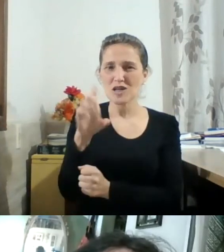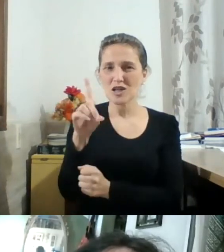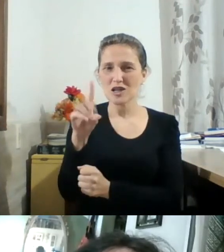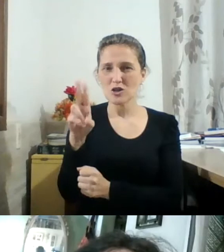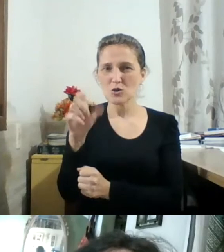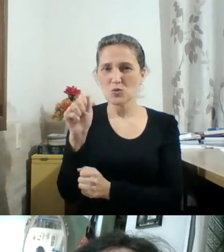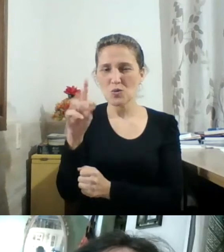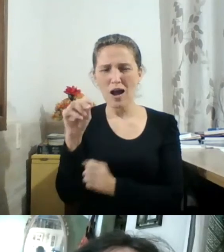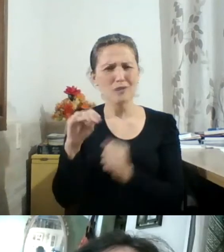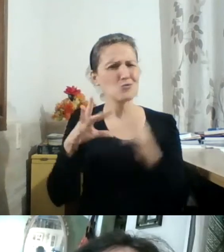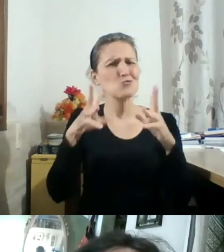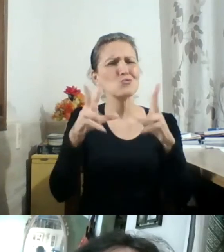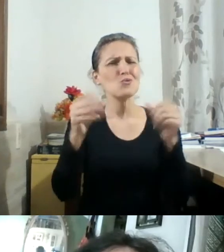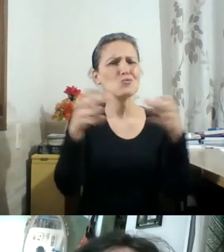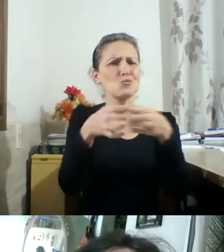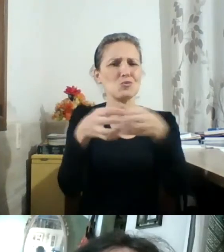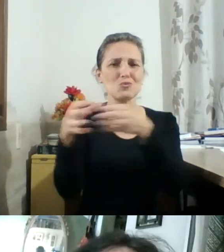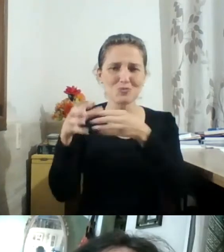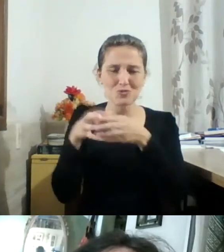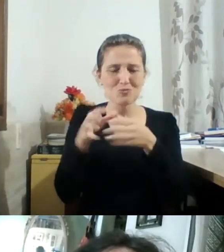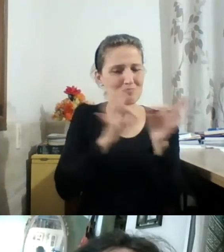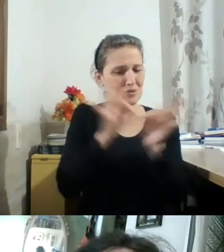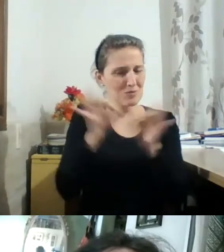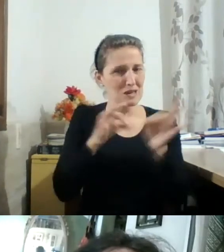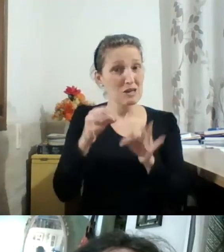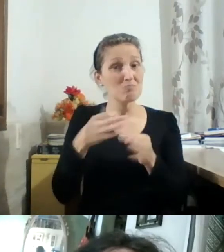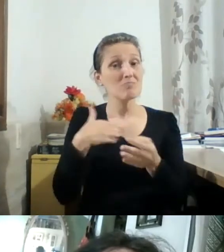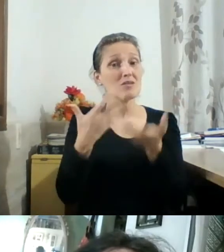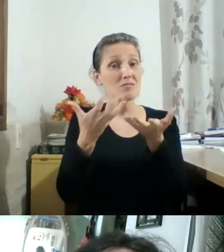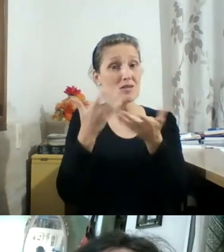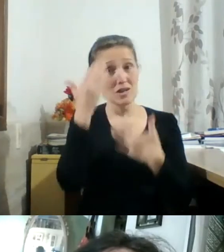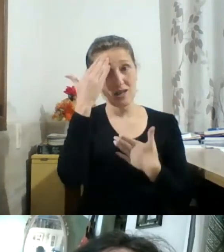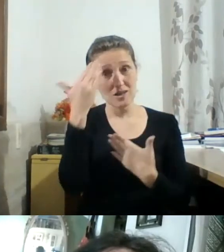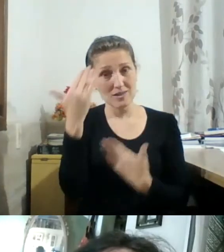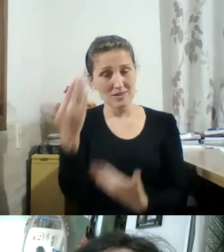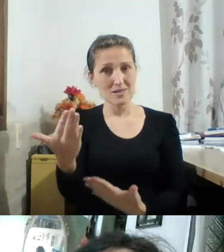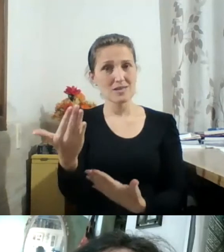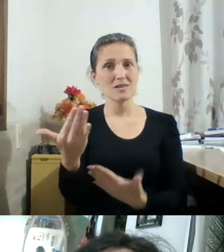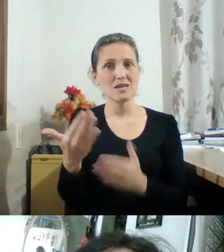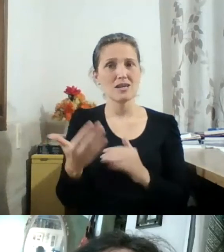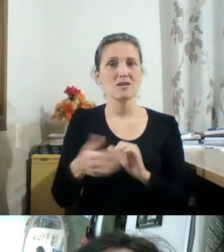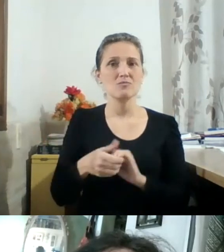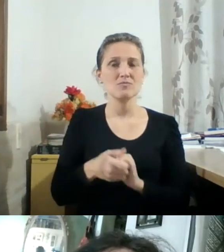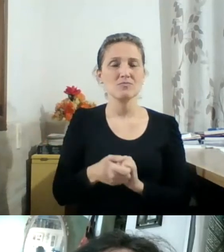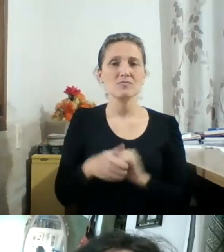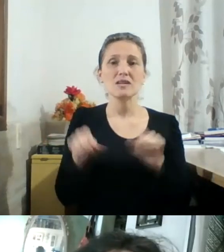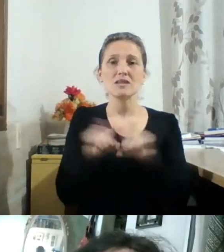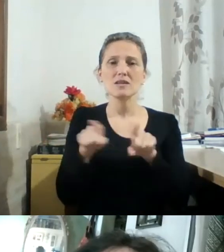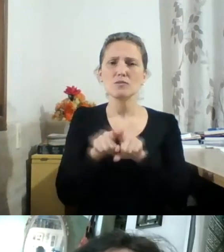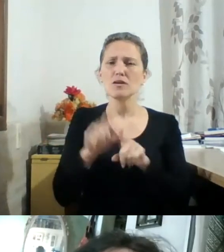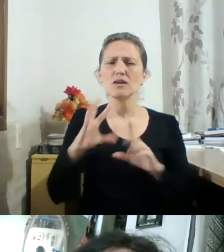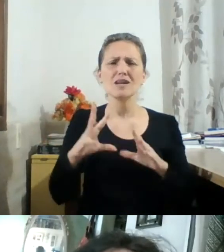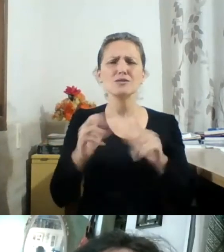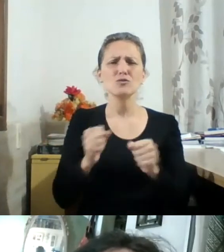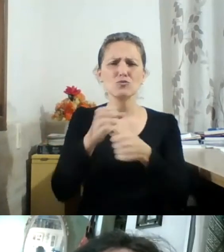e toda a equipe de vocês. Eu queria agradecer muito. E agradecer demais aos comentários e